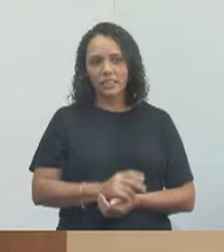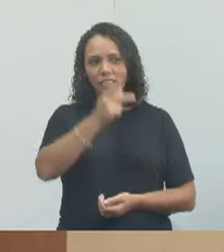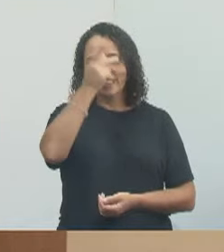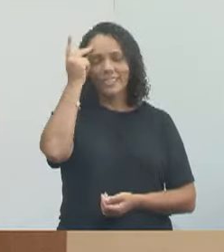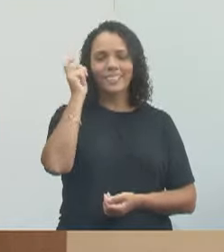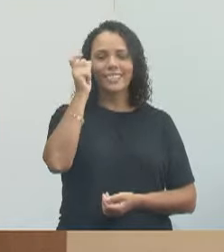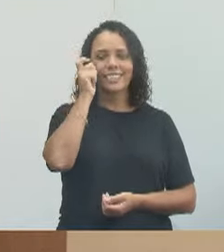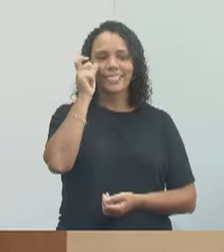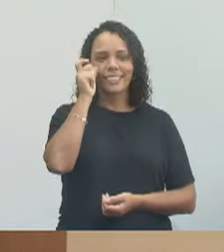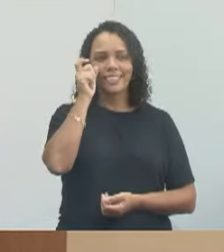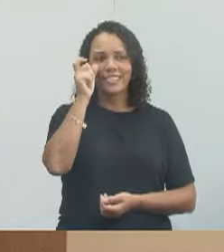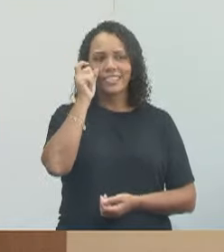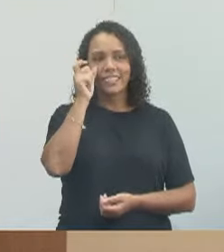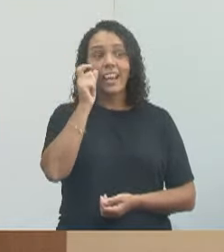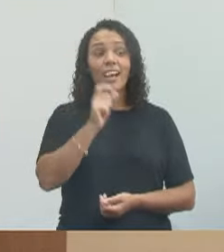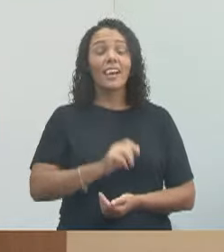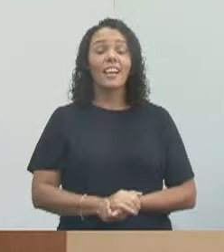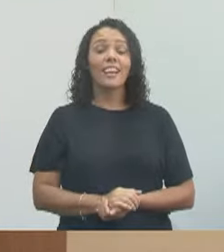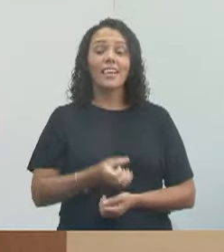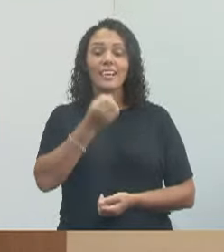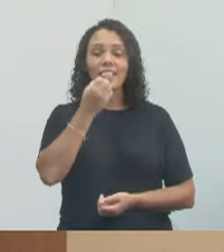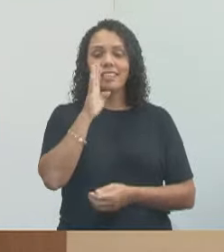senhor presidente,